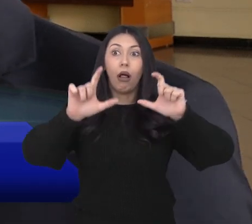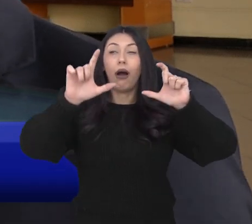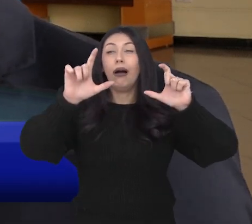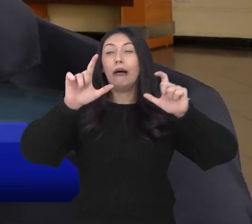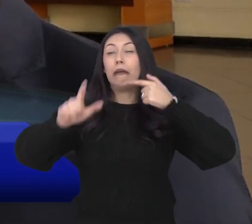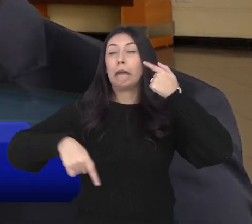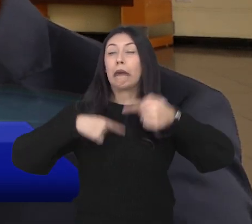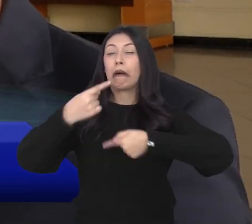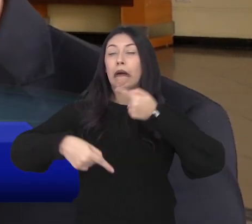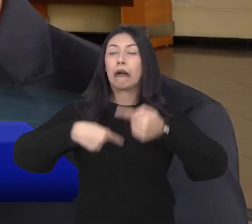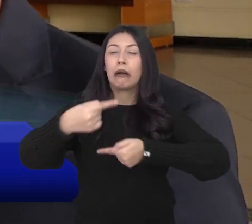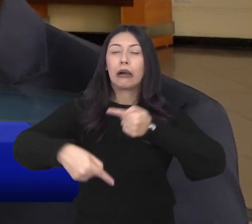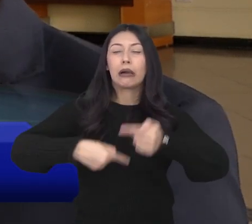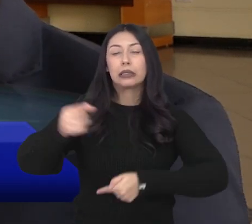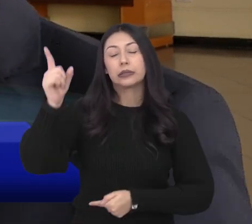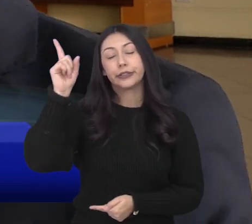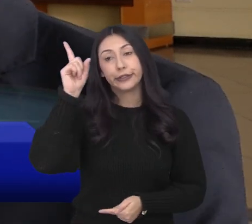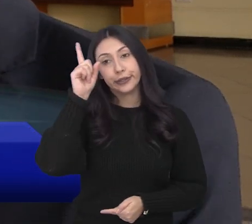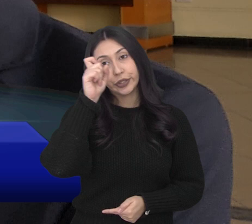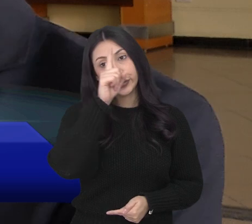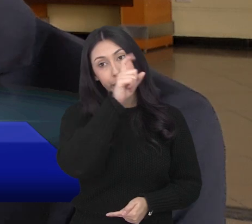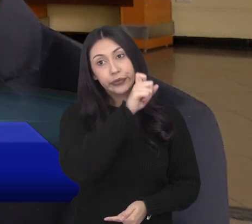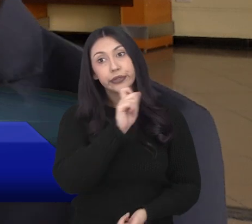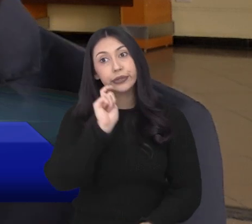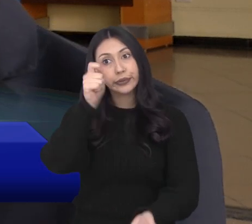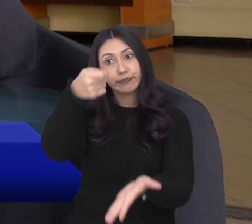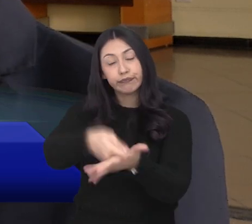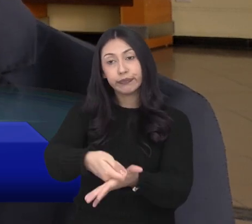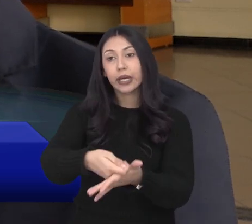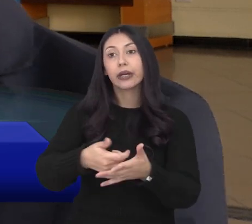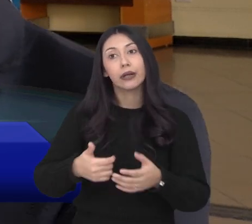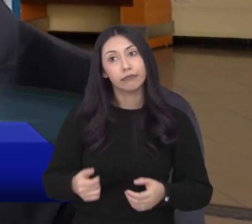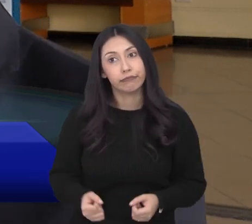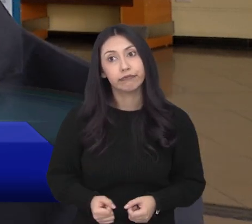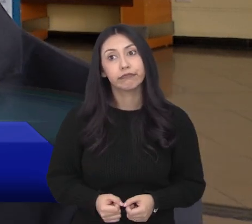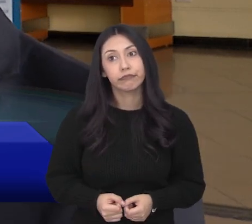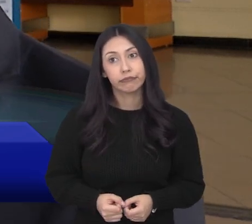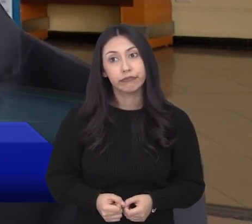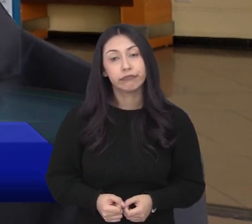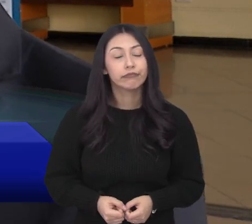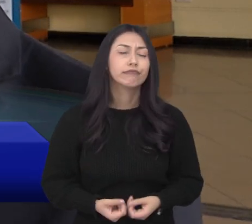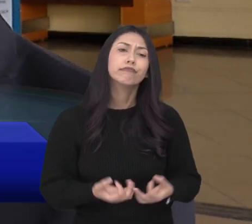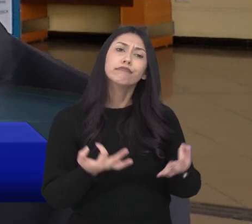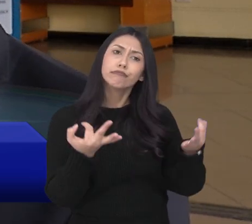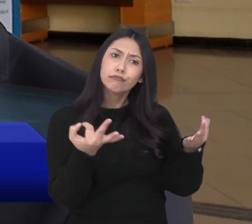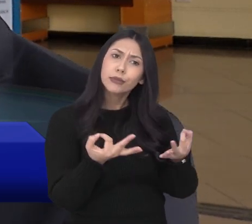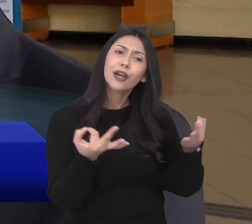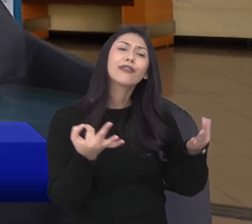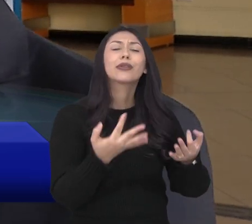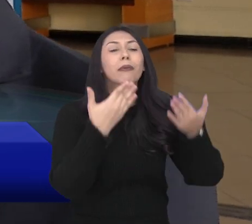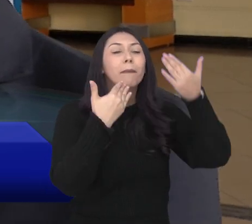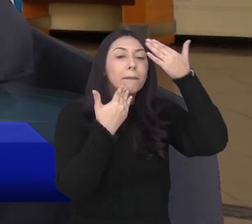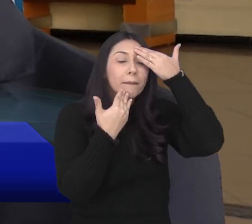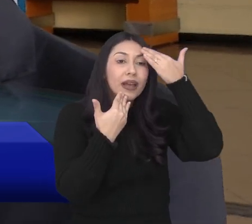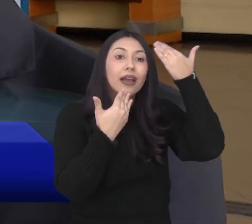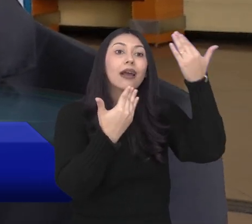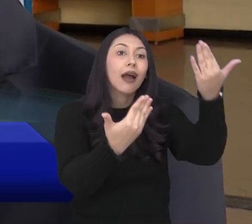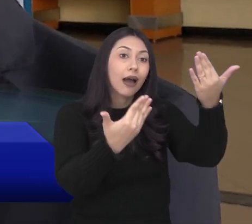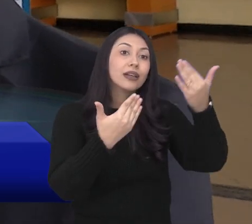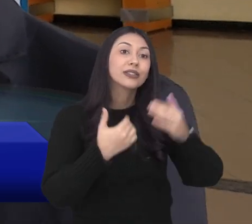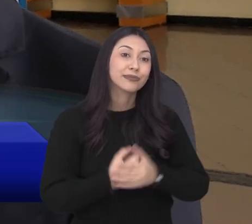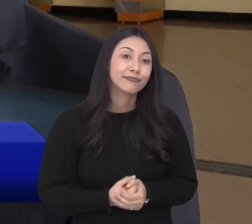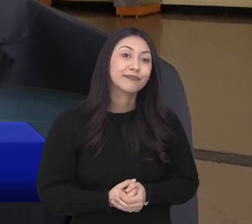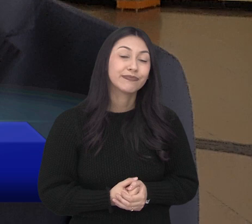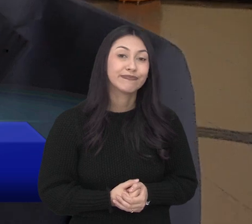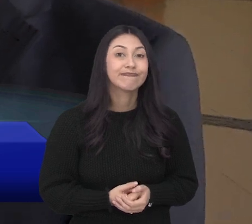uma bola de neve. Você não consegue sair dele, fica com muita dificuldade para ter uma saúde financeira novamente. Perfeito, Valdir,